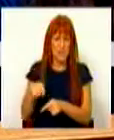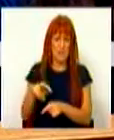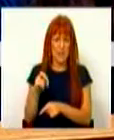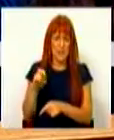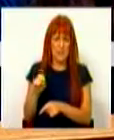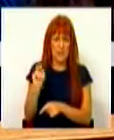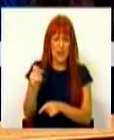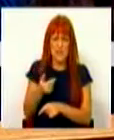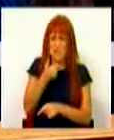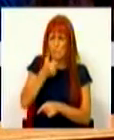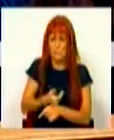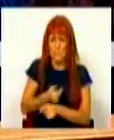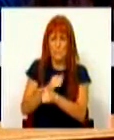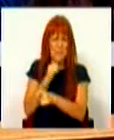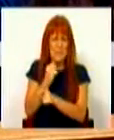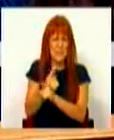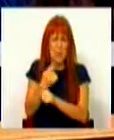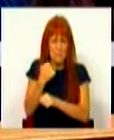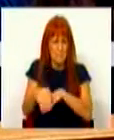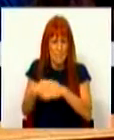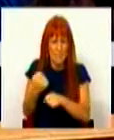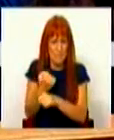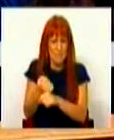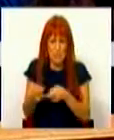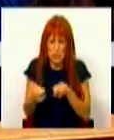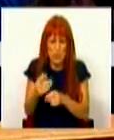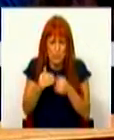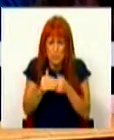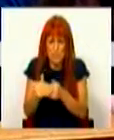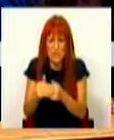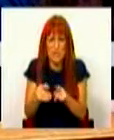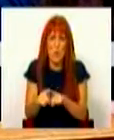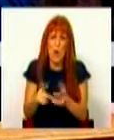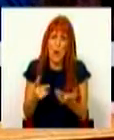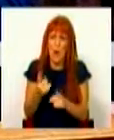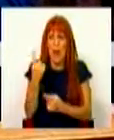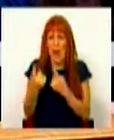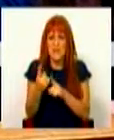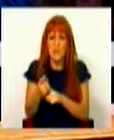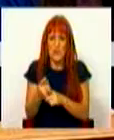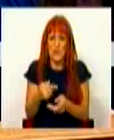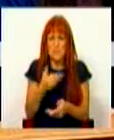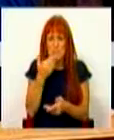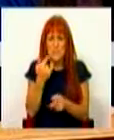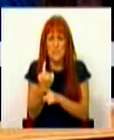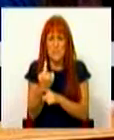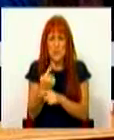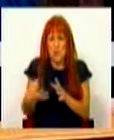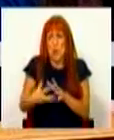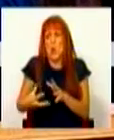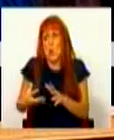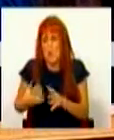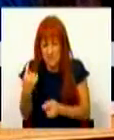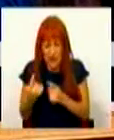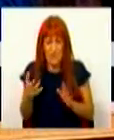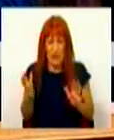de experiência não têm a mesma eficácia na gestão de processos que ainda são, por vezes, exageradamente complexos.